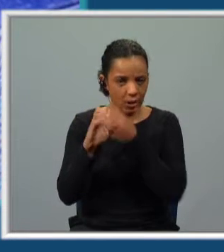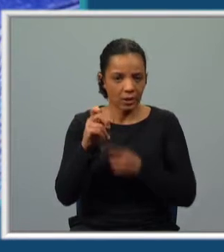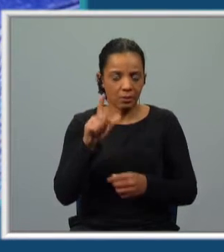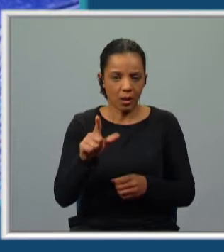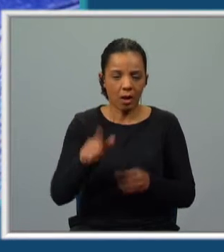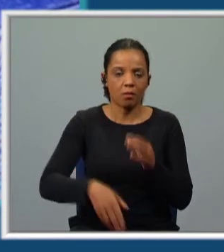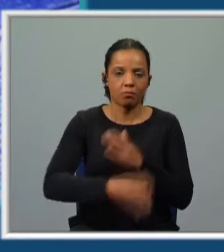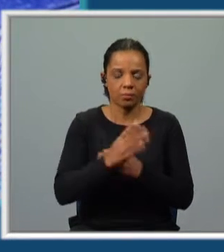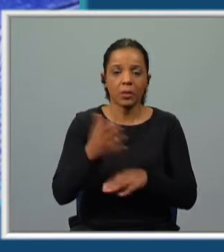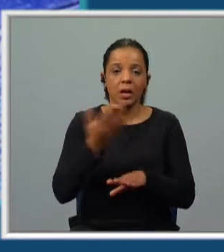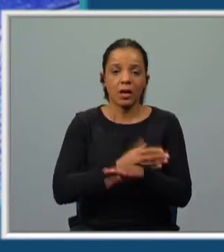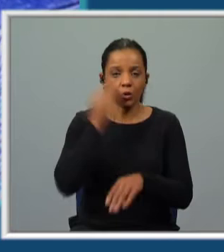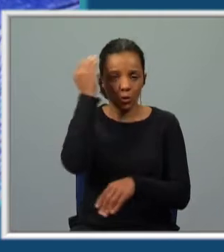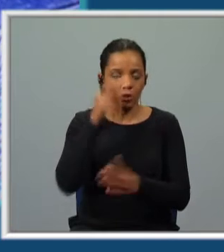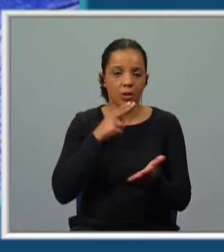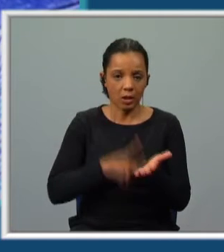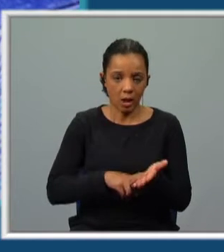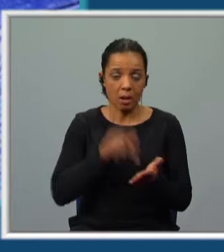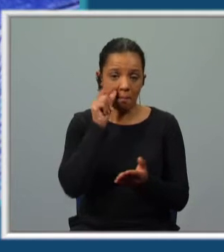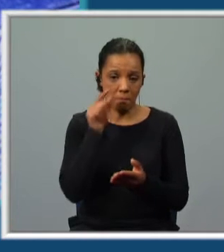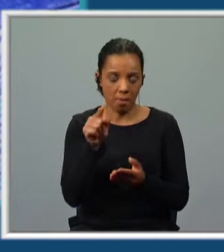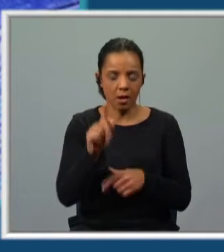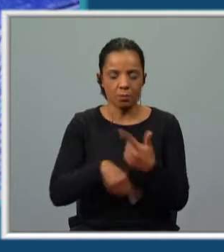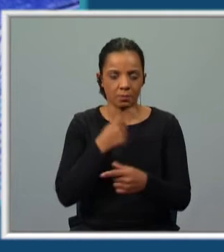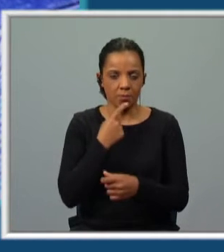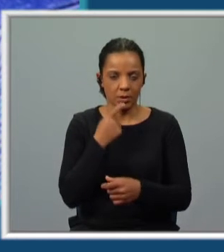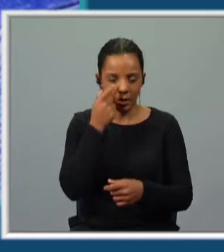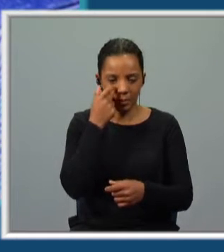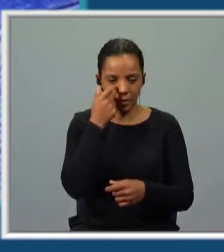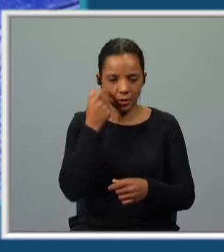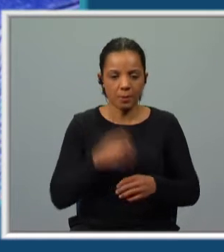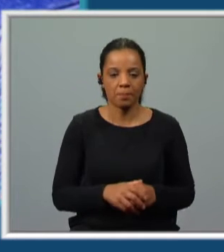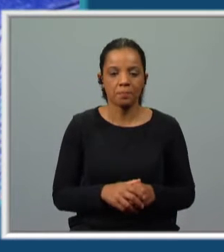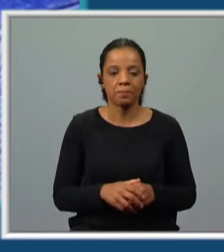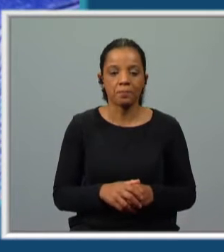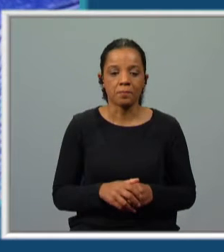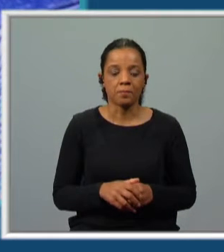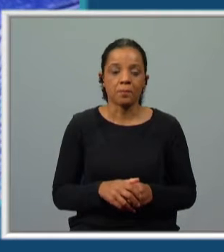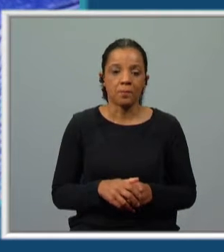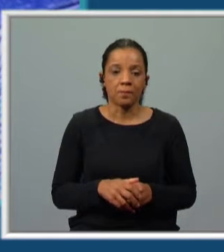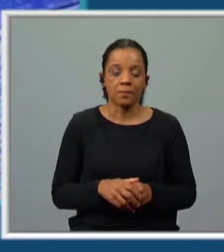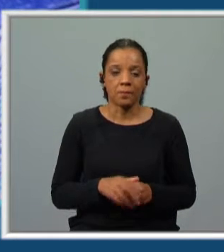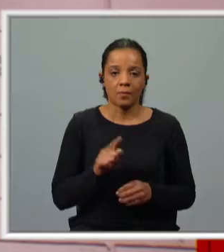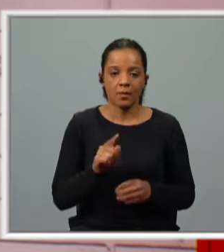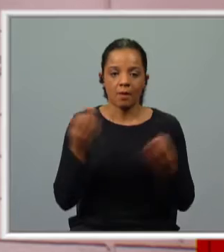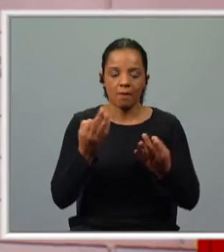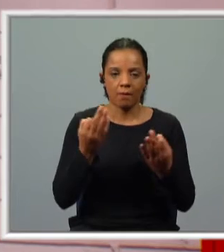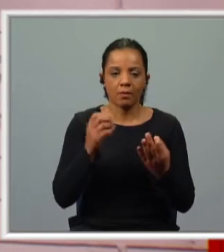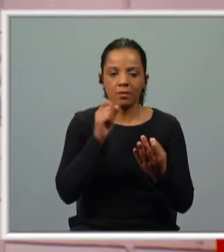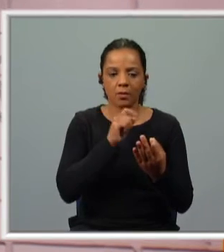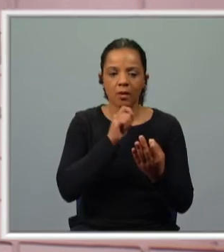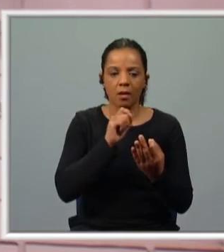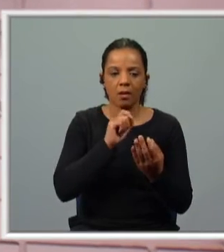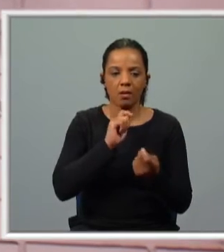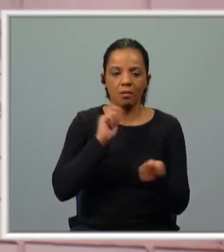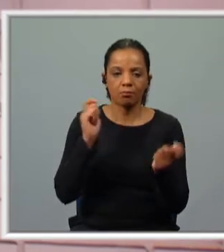real. Um sonho que envolve o seu pai, que tu, entretanto, vais perceber, e que se torna realidade. Por